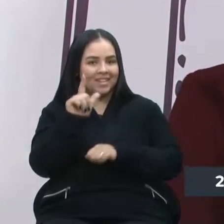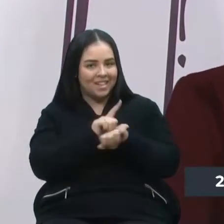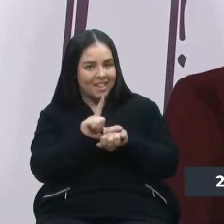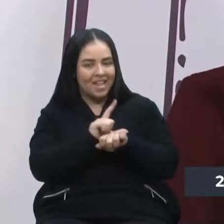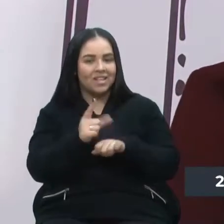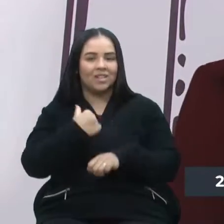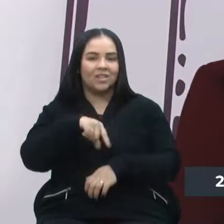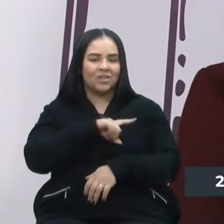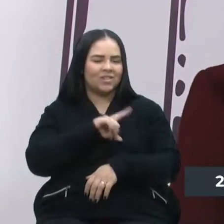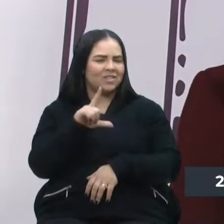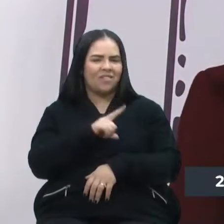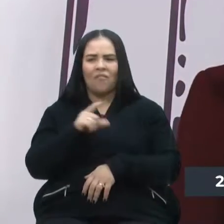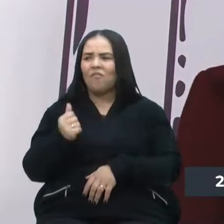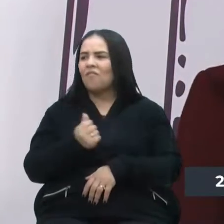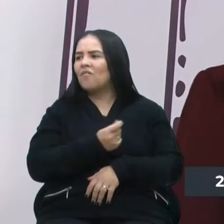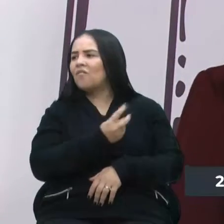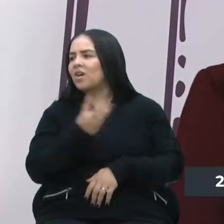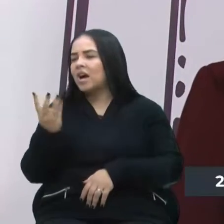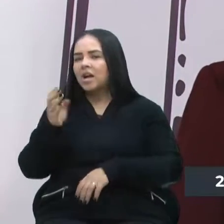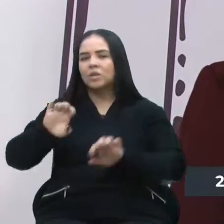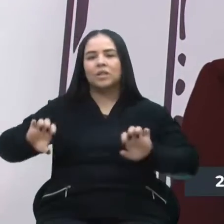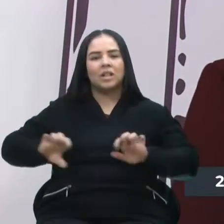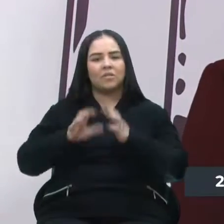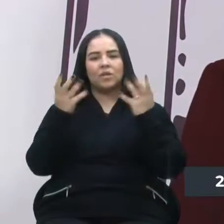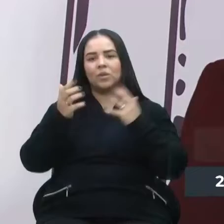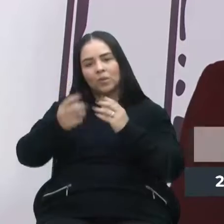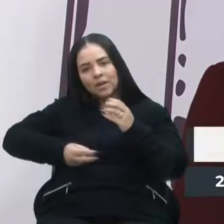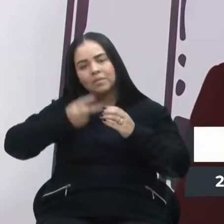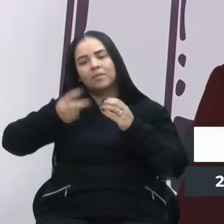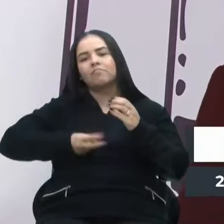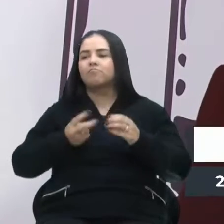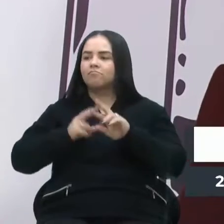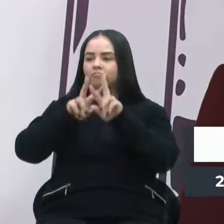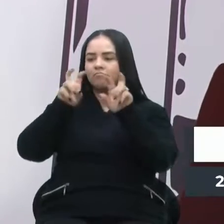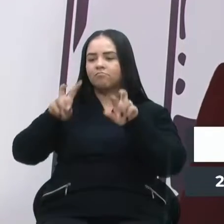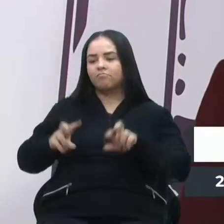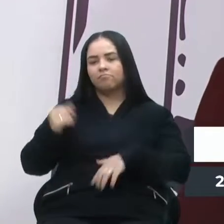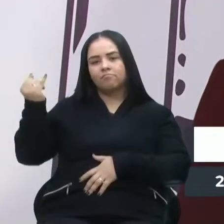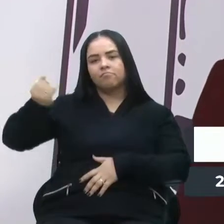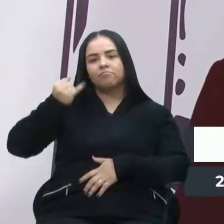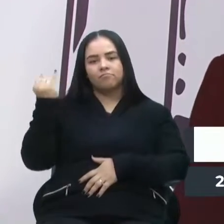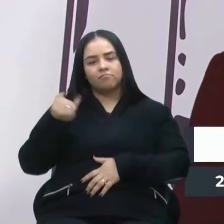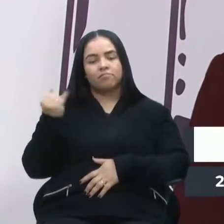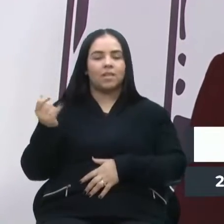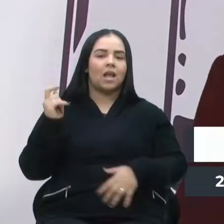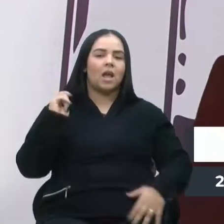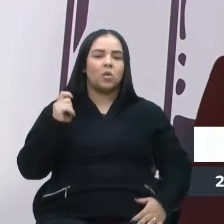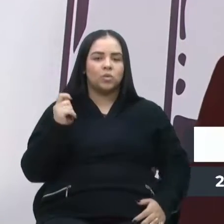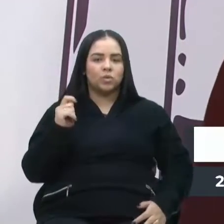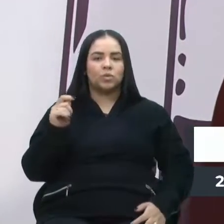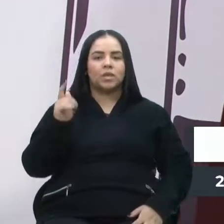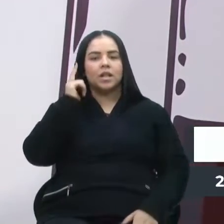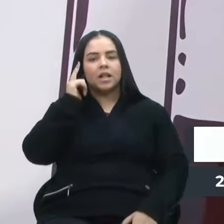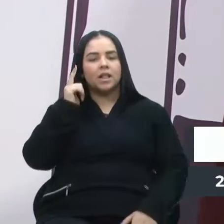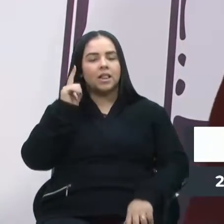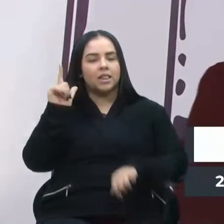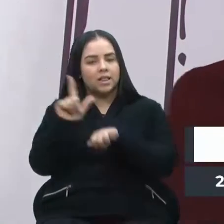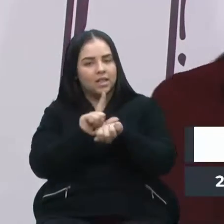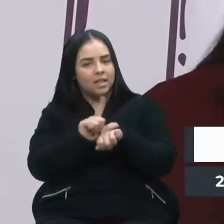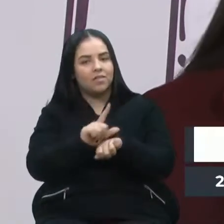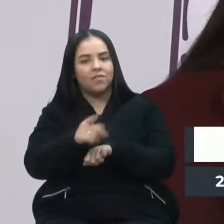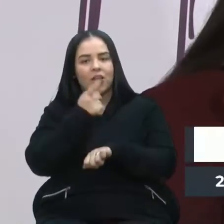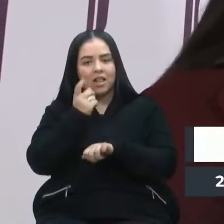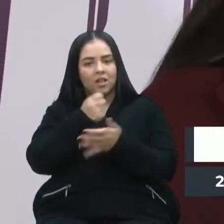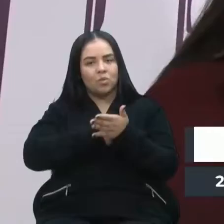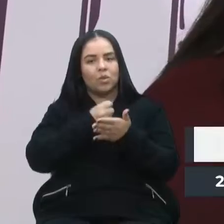teremos muitos eventos aqui na Câmara, trazendo assuntos importantes. Agosto Lilás fala do combate à violência contra a mulher.